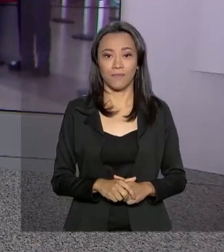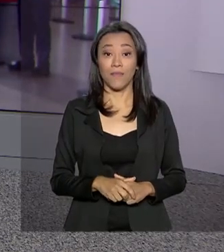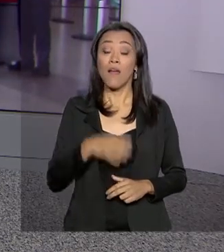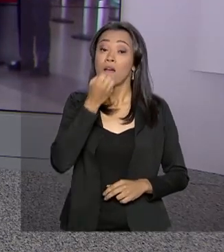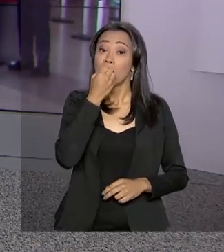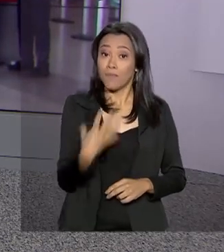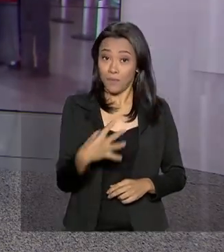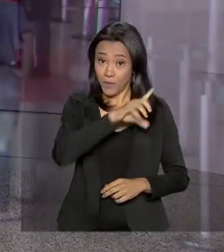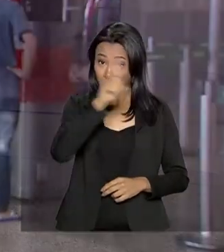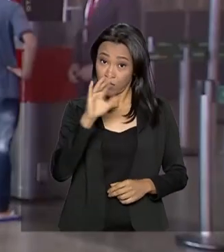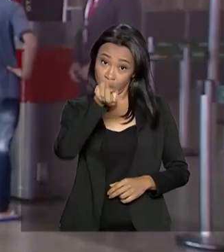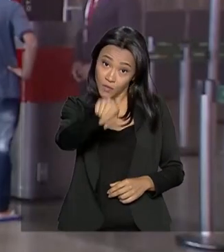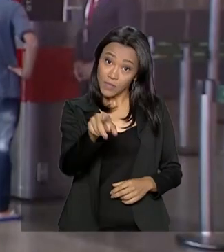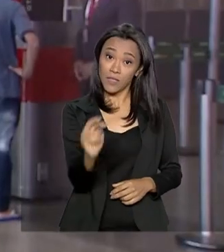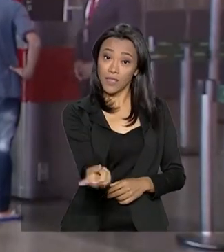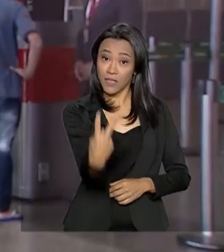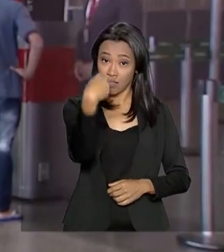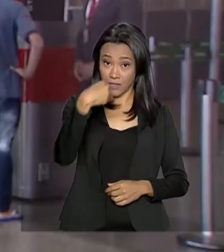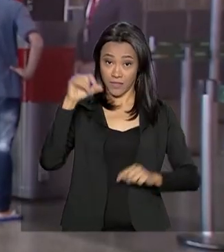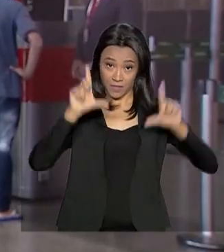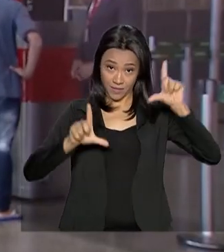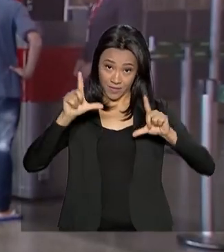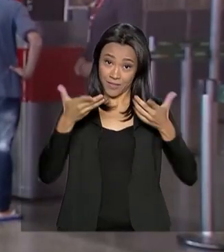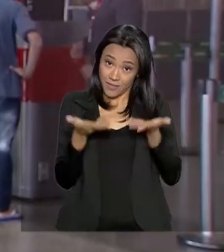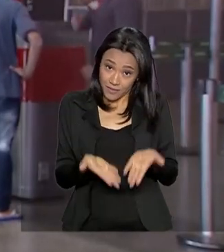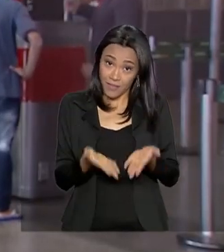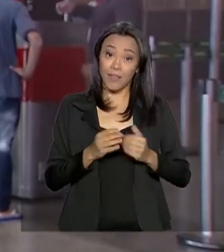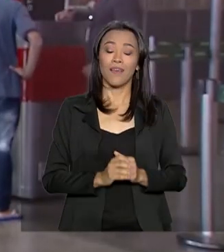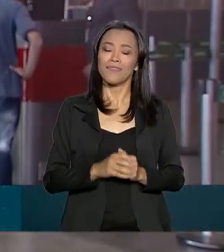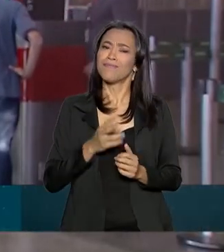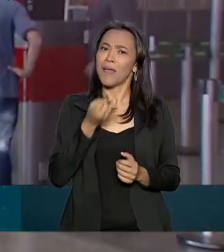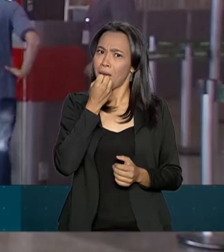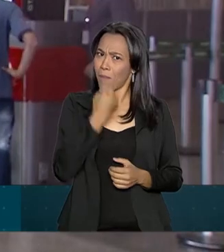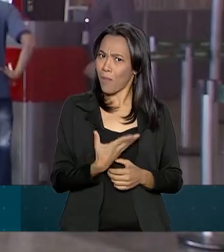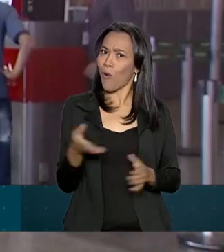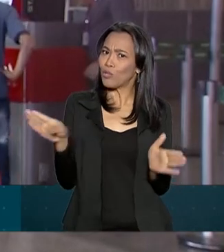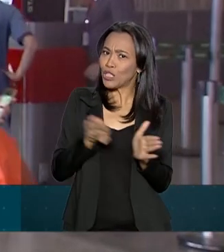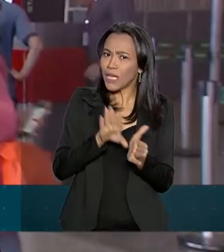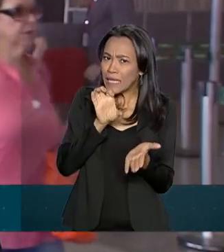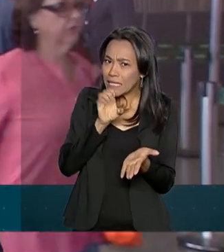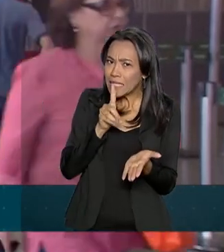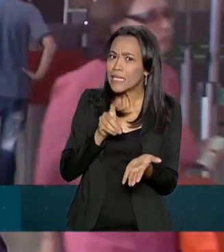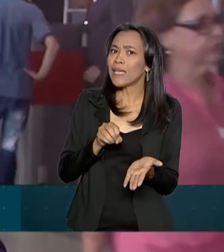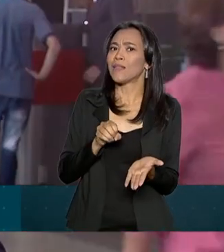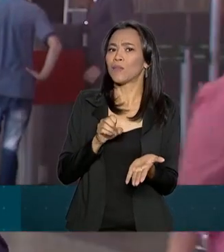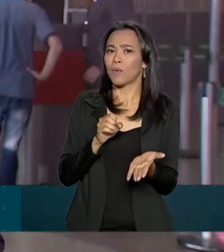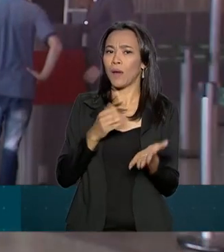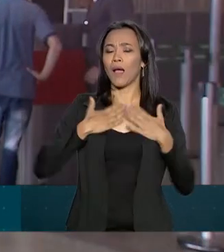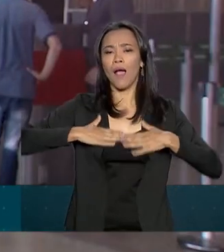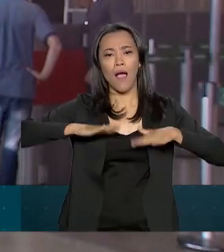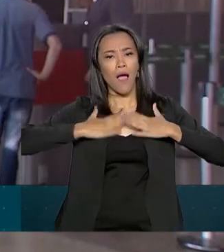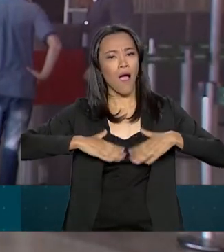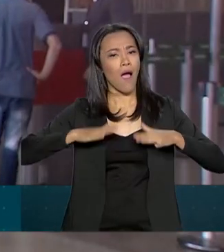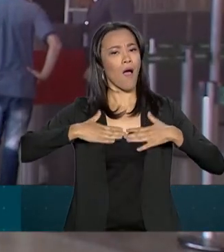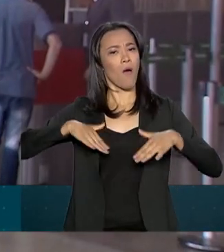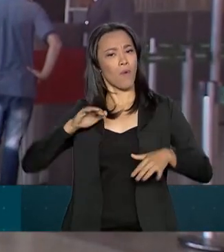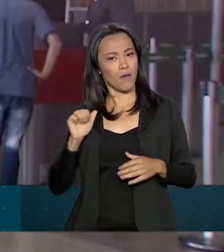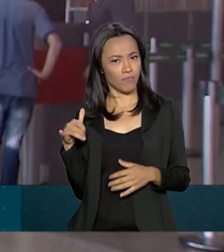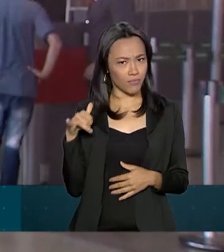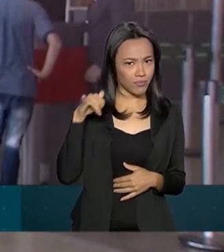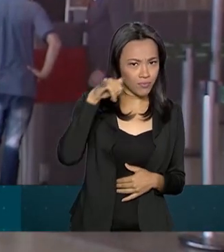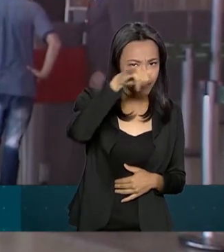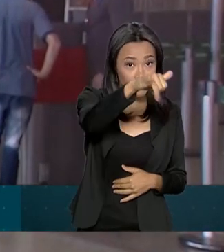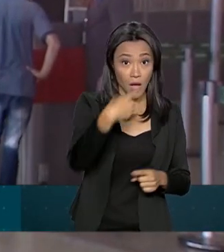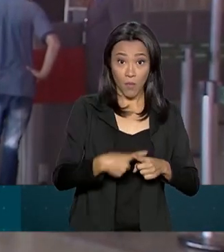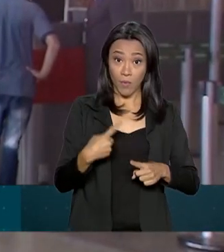Bom dia, Carla, bom dia a você que acompanha o Brasil em Dia. isso mesmo, é sempre bom chegar cedo para embarcar com calma, porque a movimentação